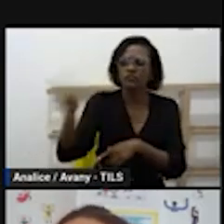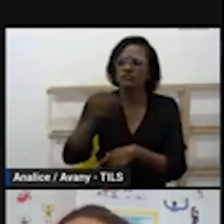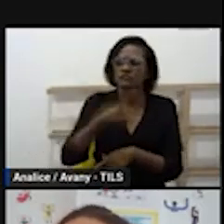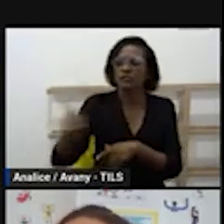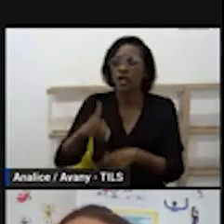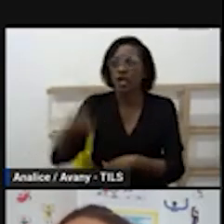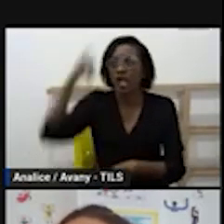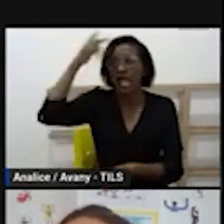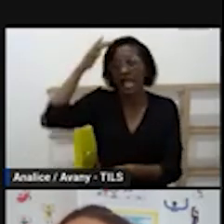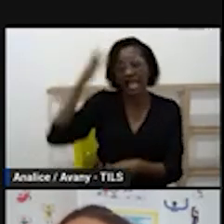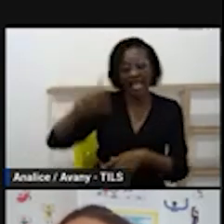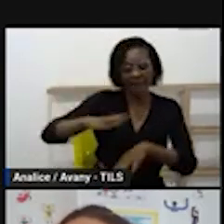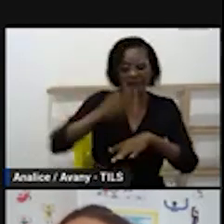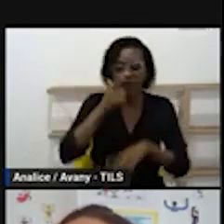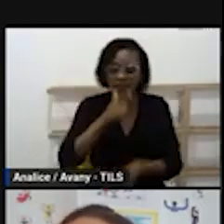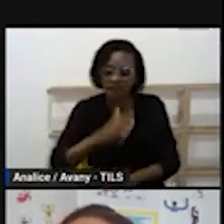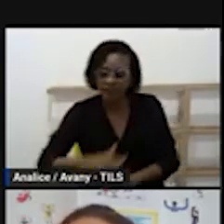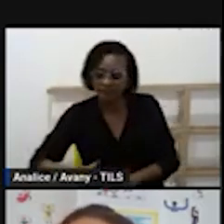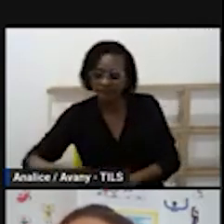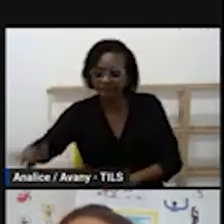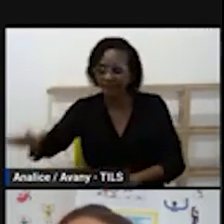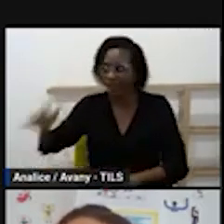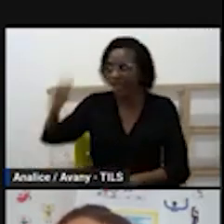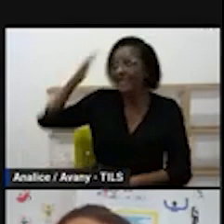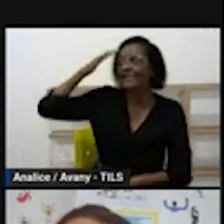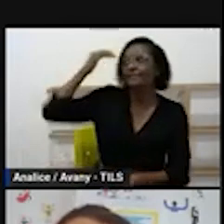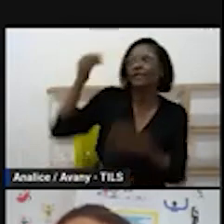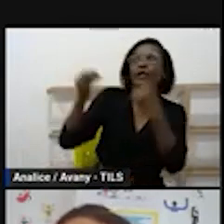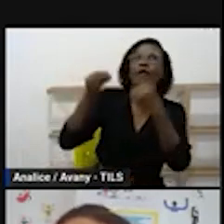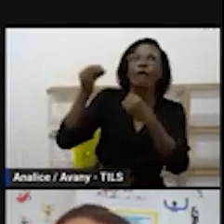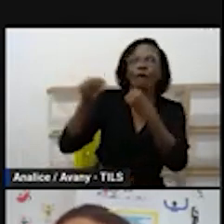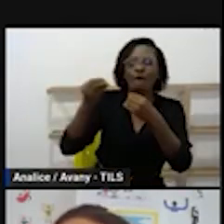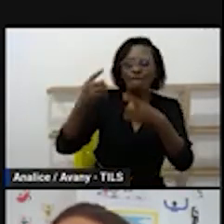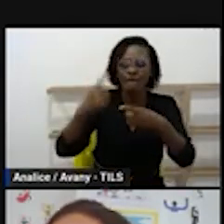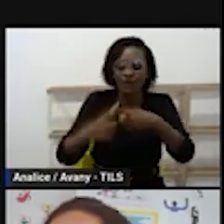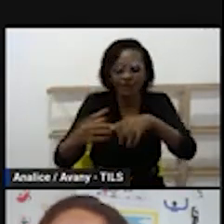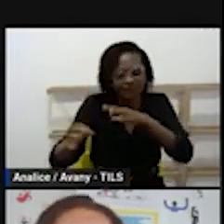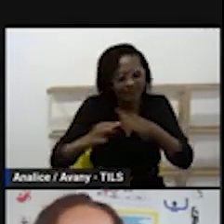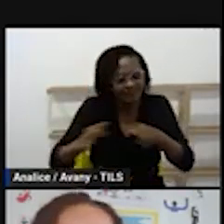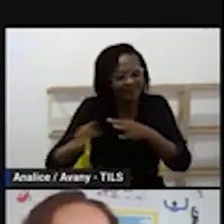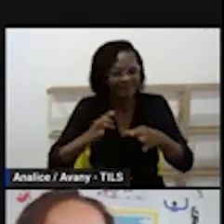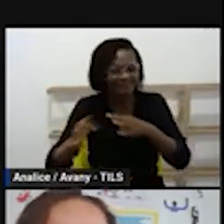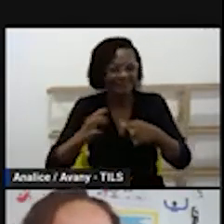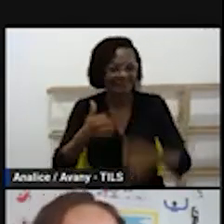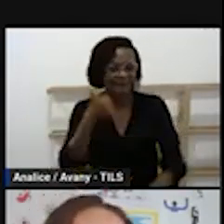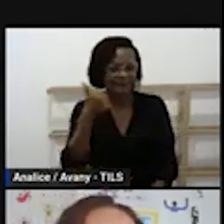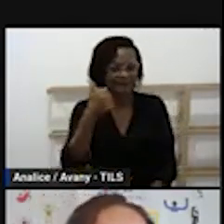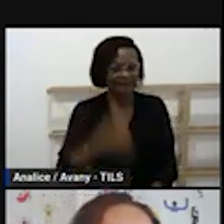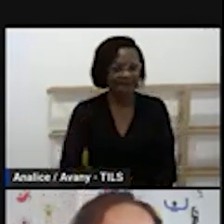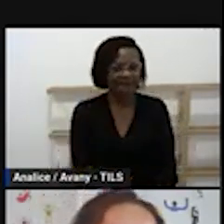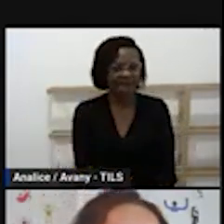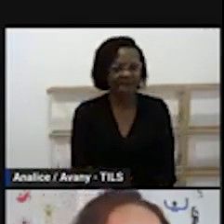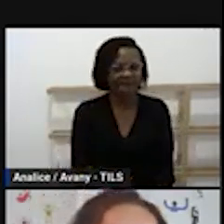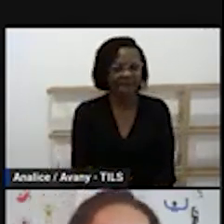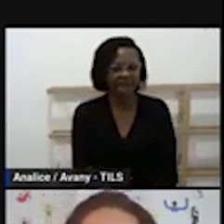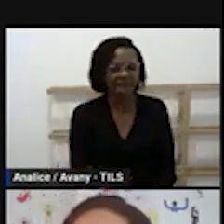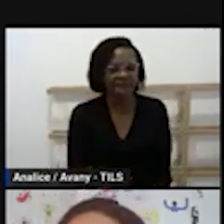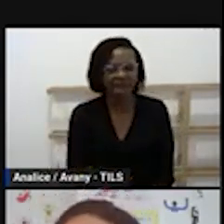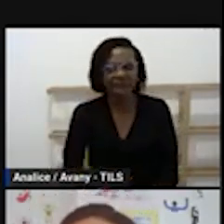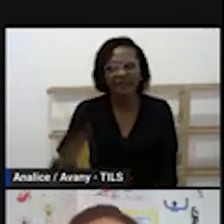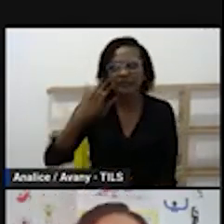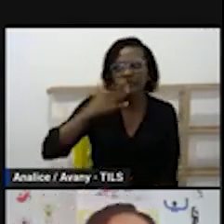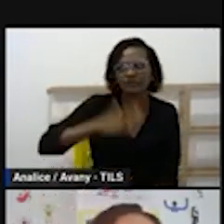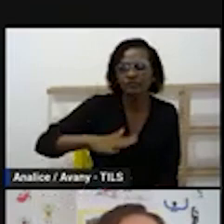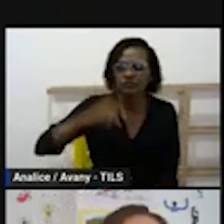E aí, Larissa também fala dessa questão da previsão e da autonomia. e Cleide fala da situação também que situa a criança no tempo e no